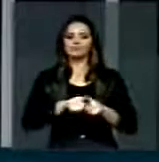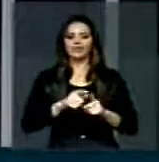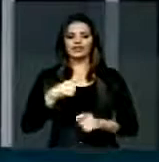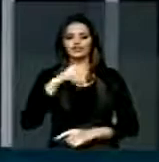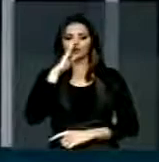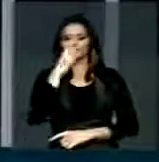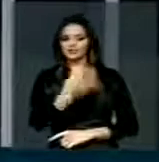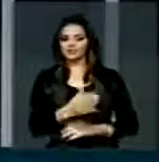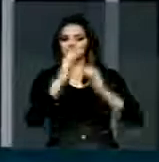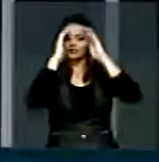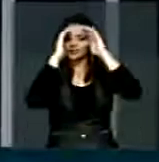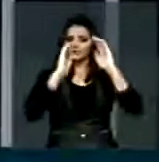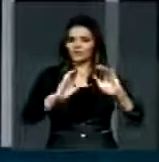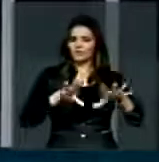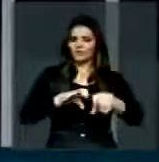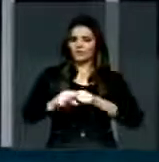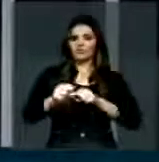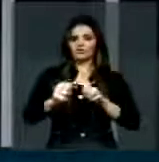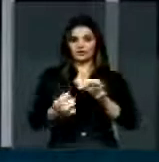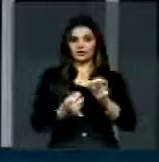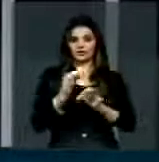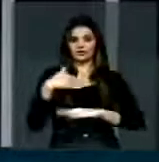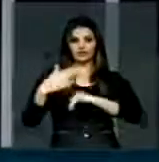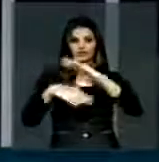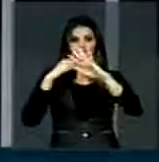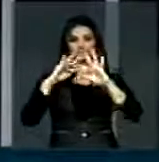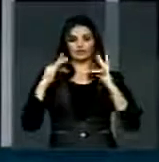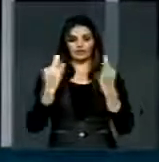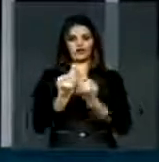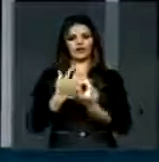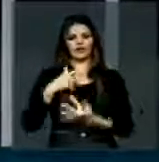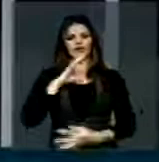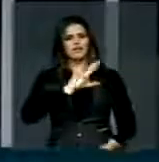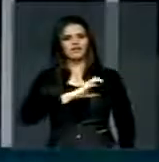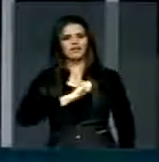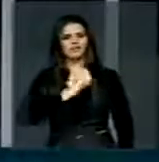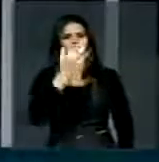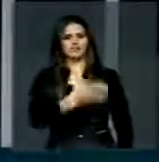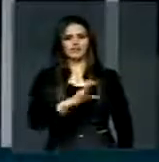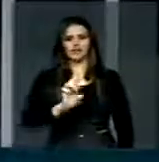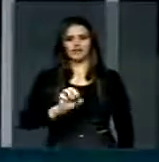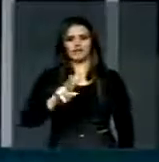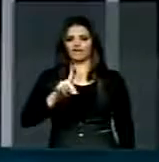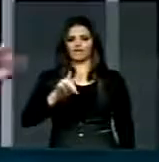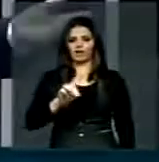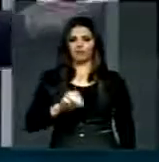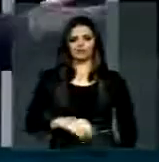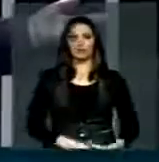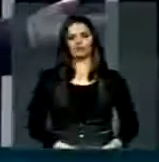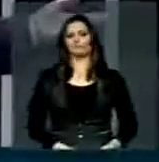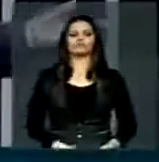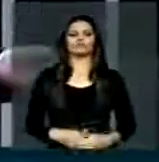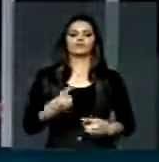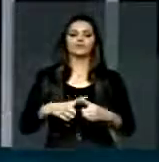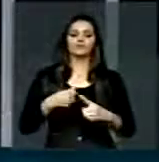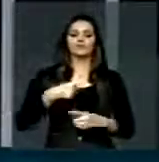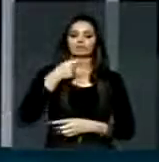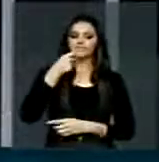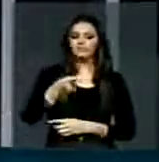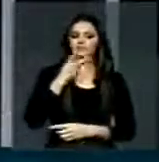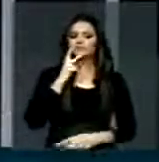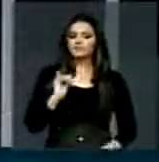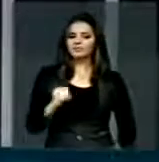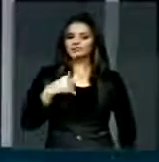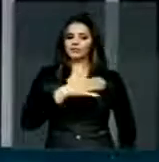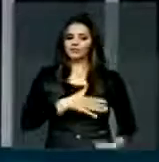admiração, respeito na formação de minha família. Nós te adoramos muito. Evaldo Teles da Rocha. Esse é o depoimento de